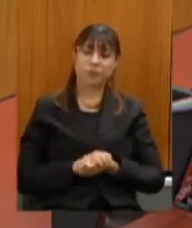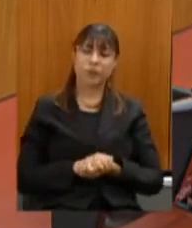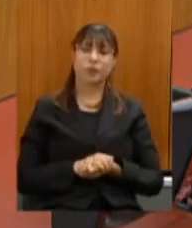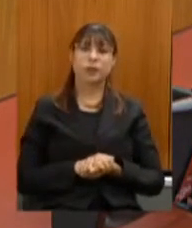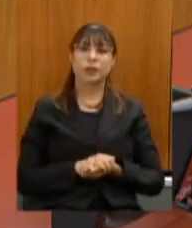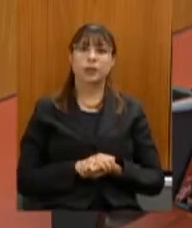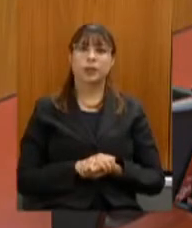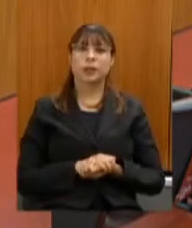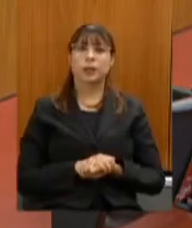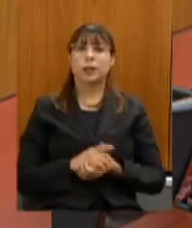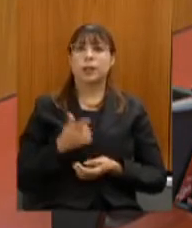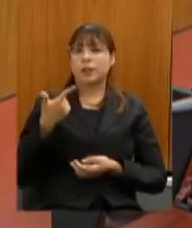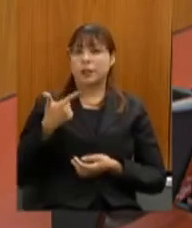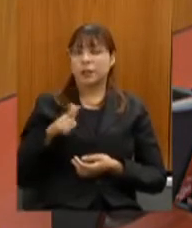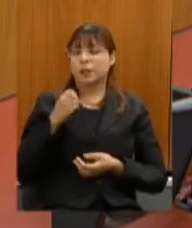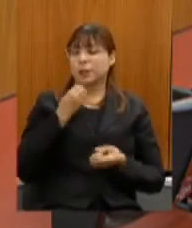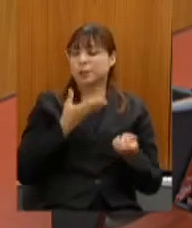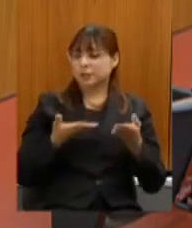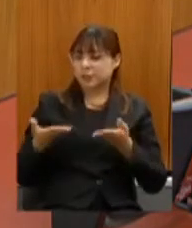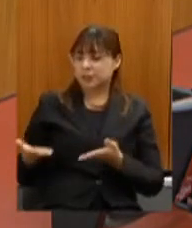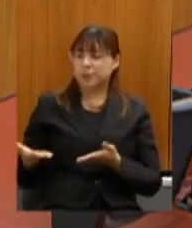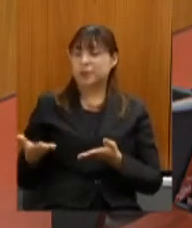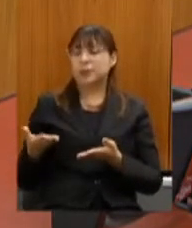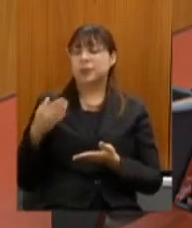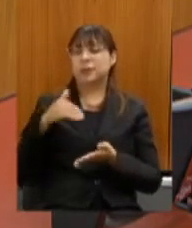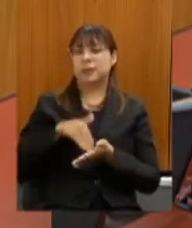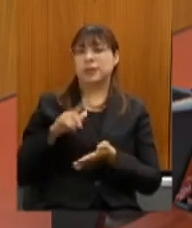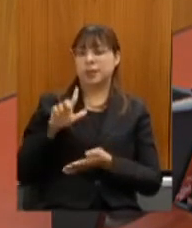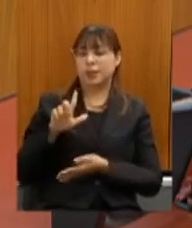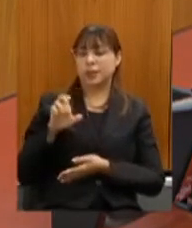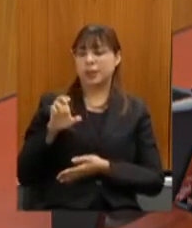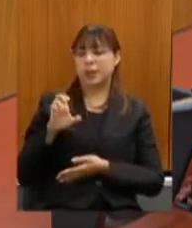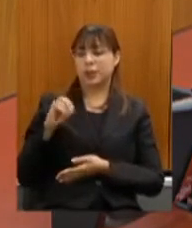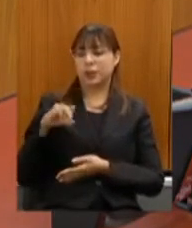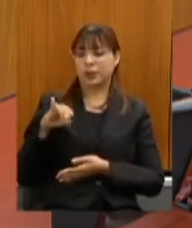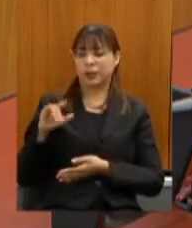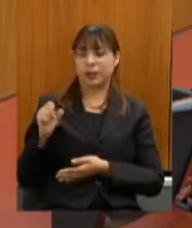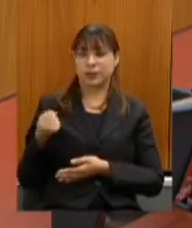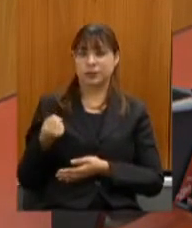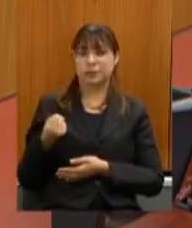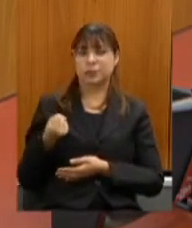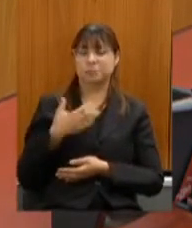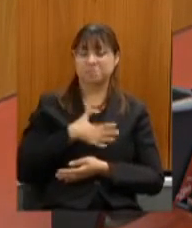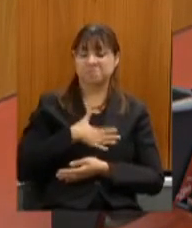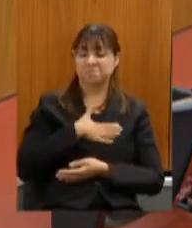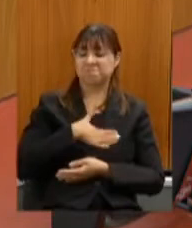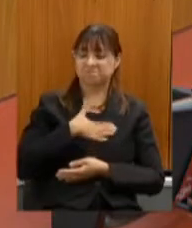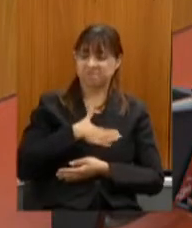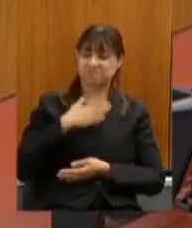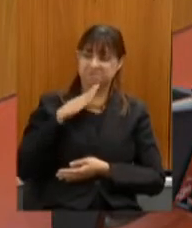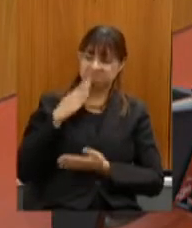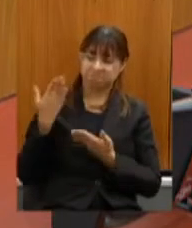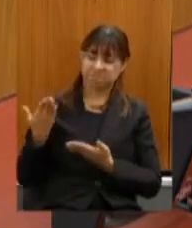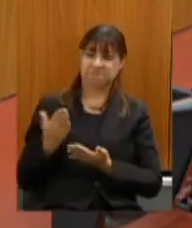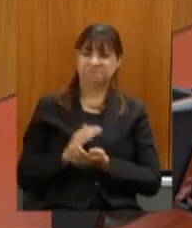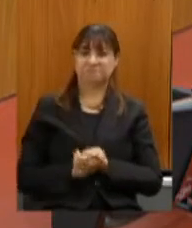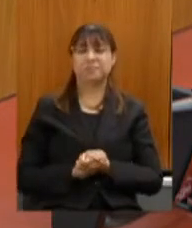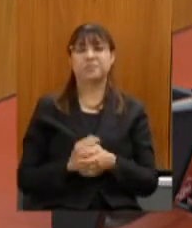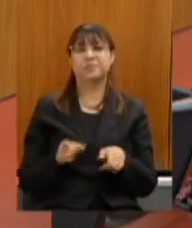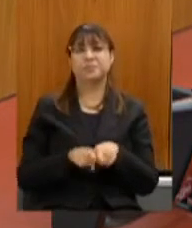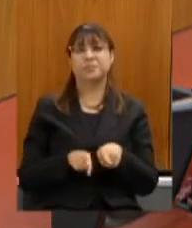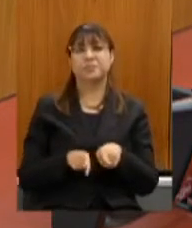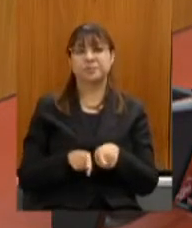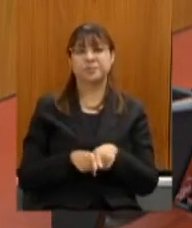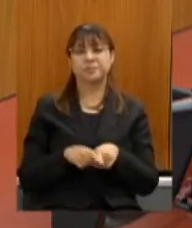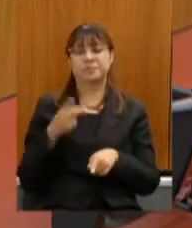quero mais uma vez dar boas-vindas ao secretário Leônidas um prazer imenso conhecê-lo e a importância da secretaria de cultura